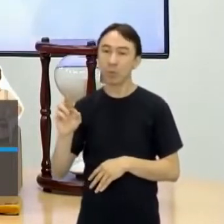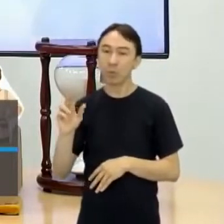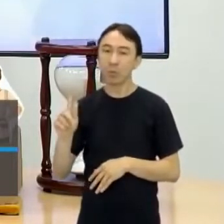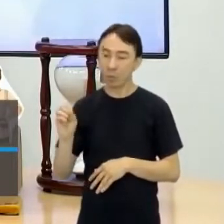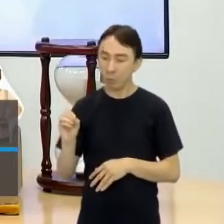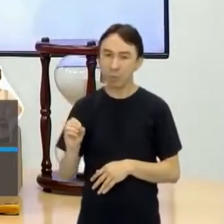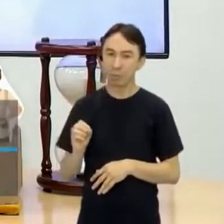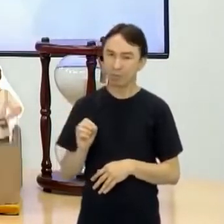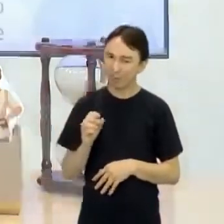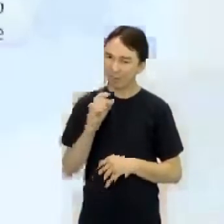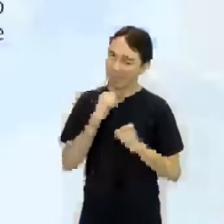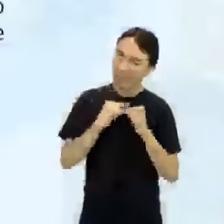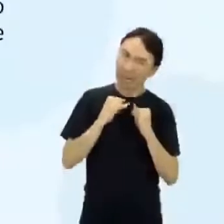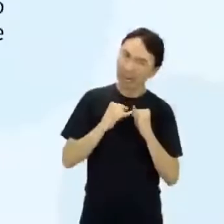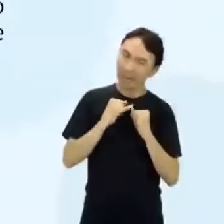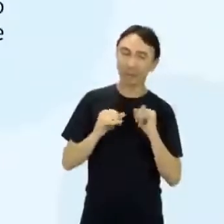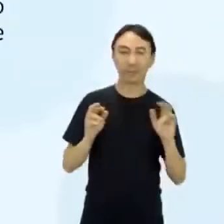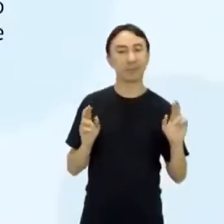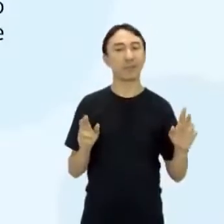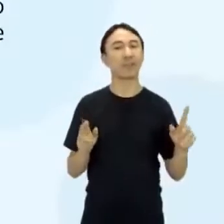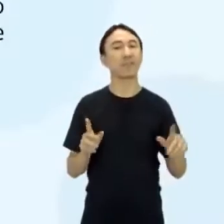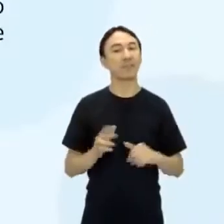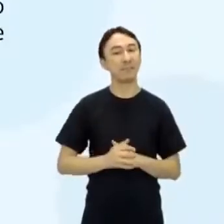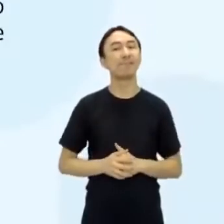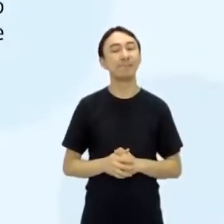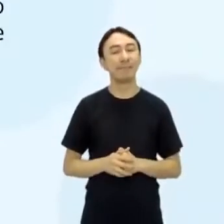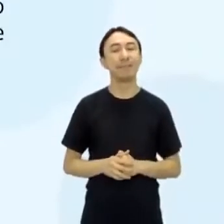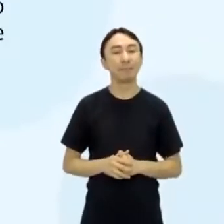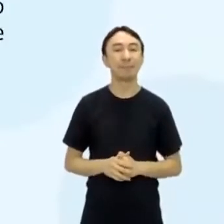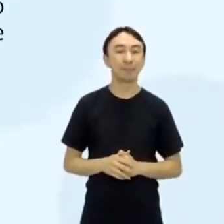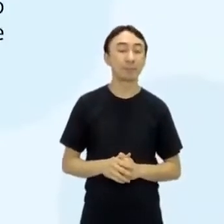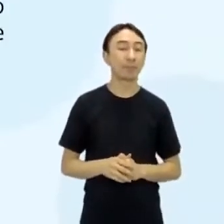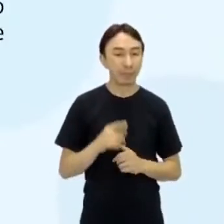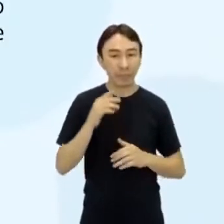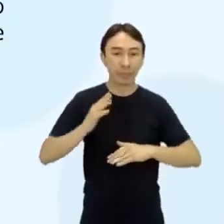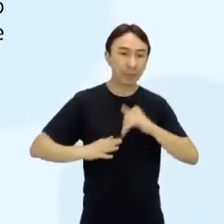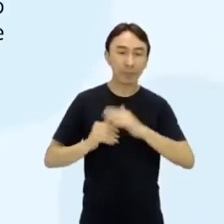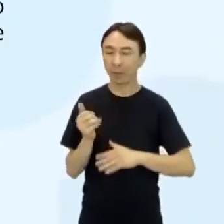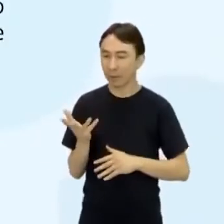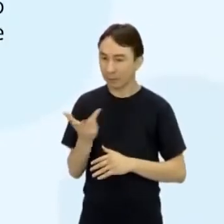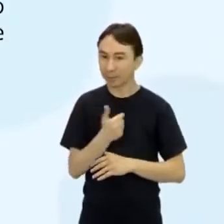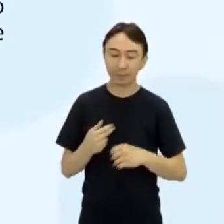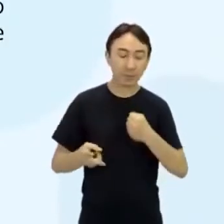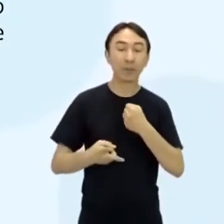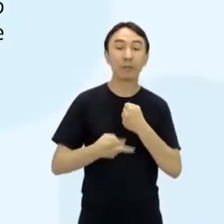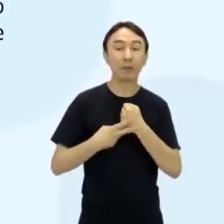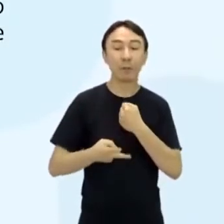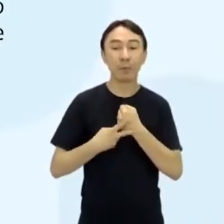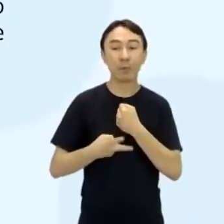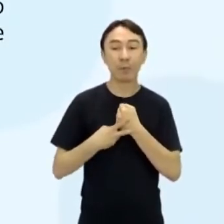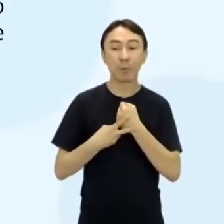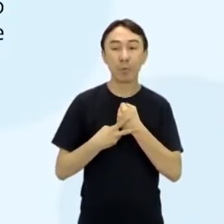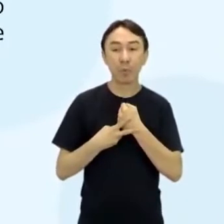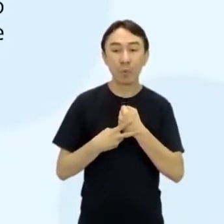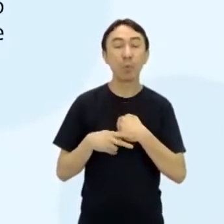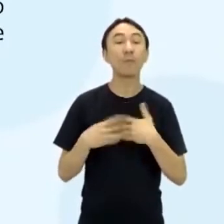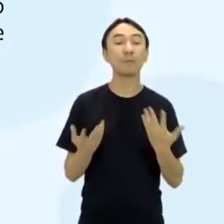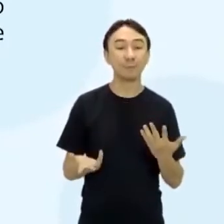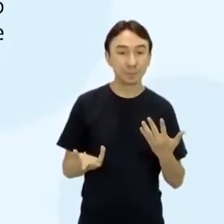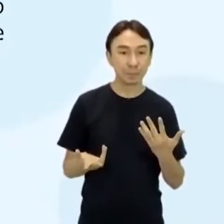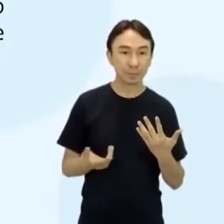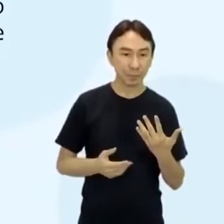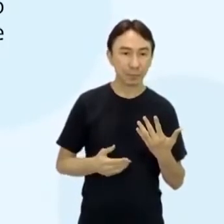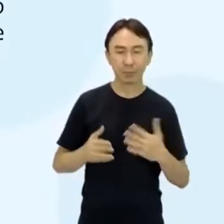primeiro vamos ler então a nossa habilidade, dar uma olhadinha. Qual que é o verbo da nossa habilidade, né? Porque habilidade, sexto ano,